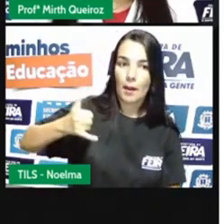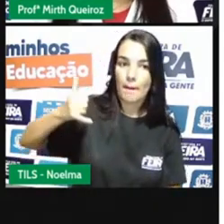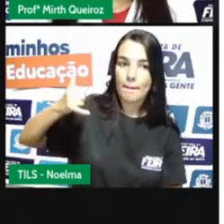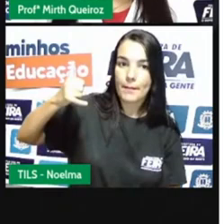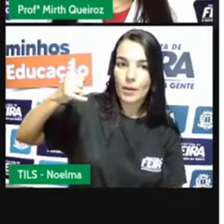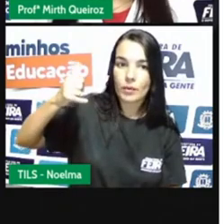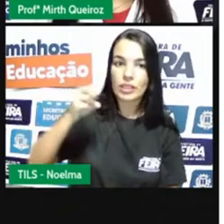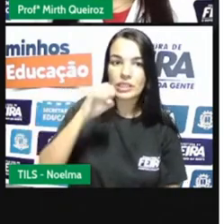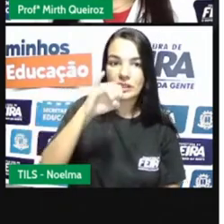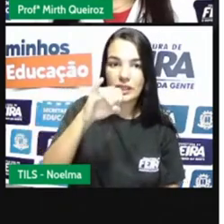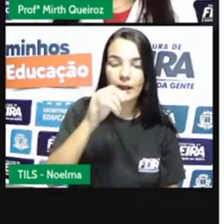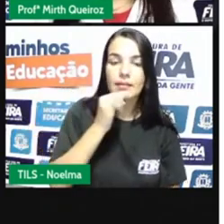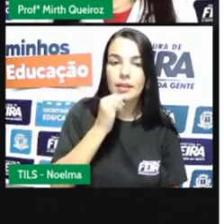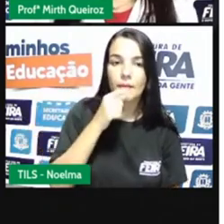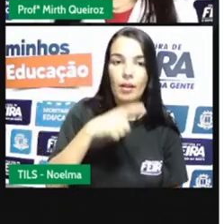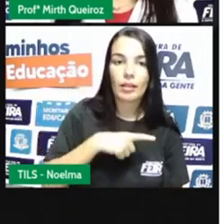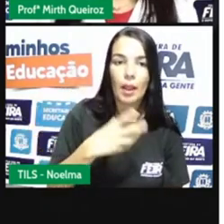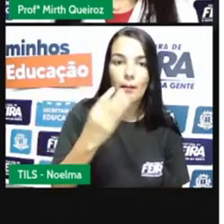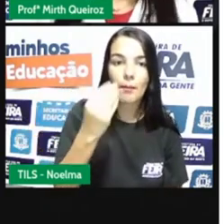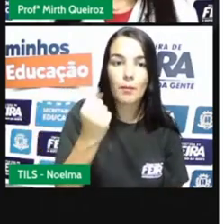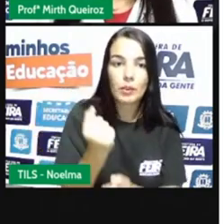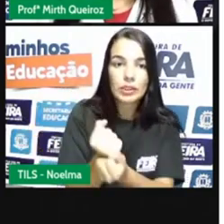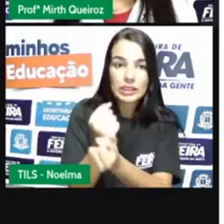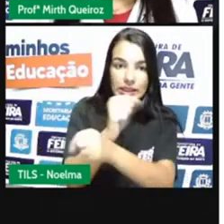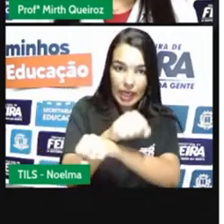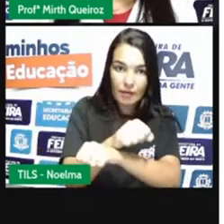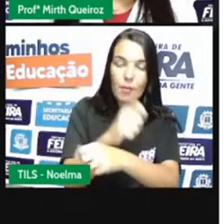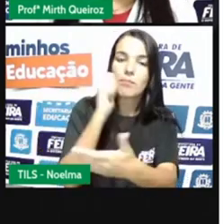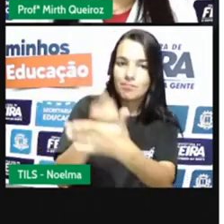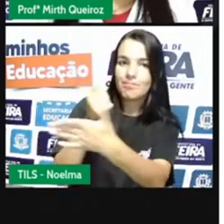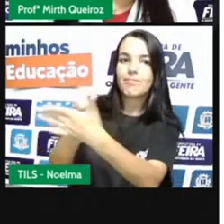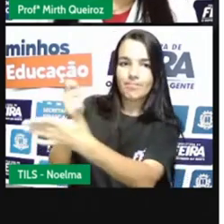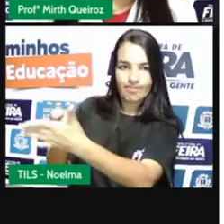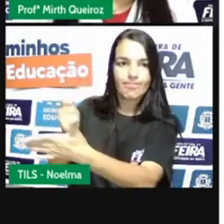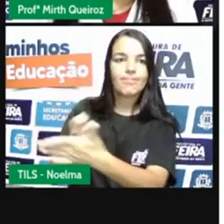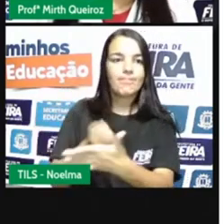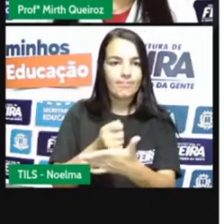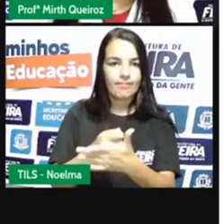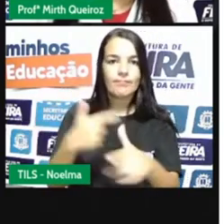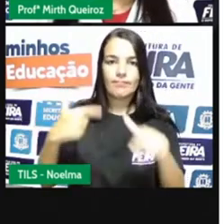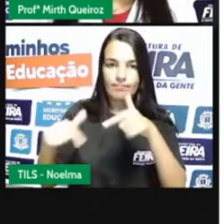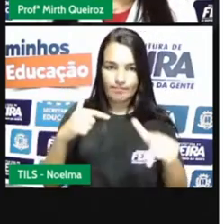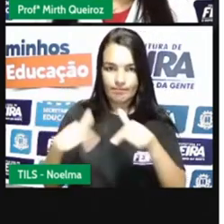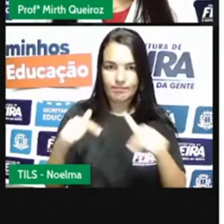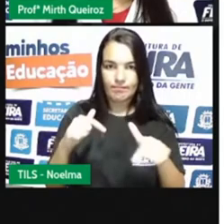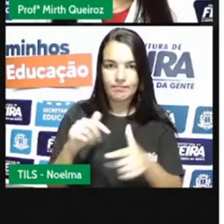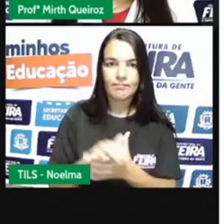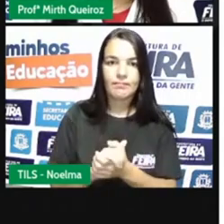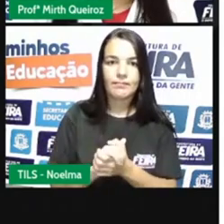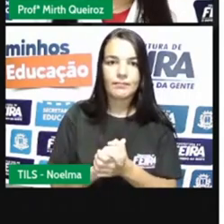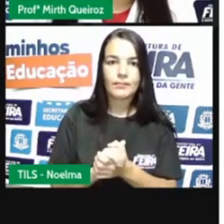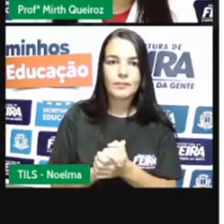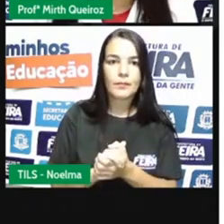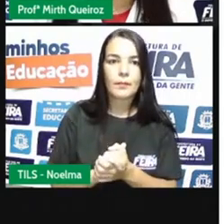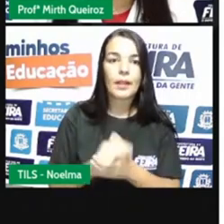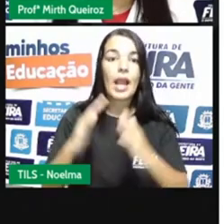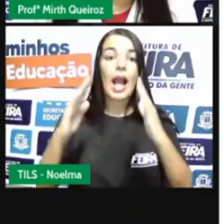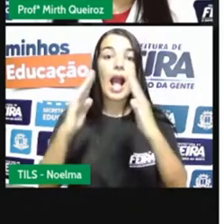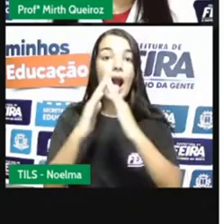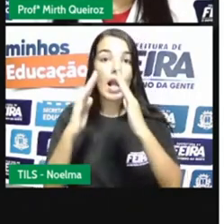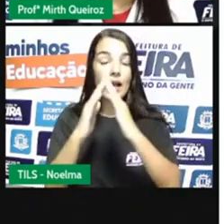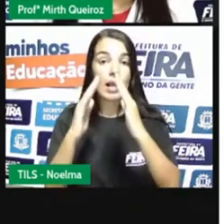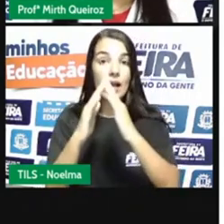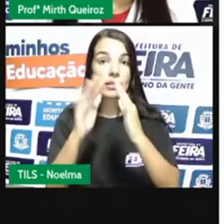de acordo com a quantidade de escravos que se tinha, pagava-se impostos também, né? Para trabalhar ali. Tínhamos